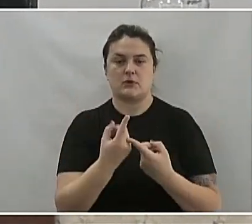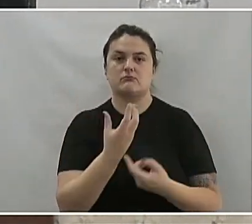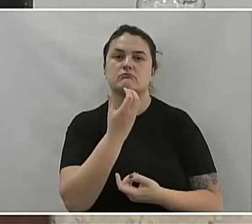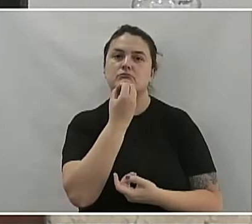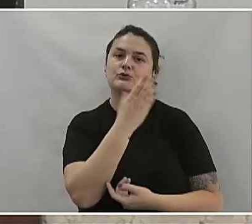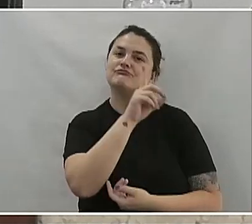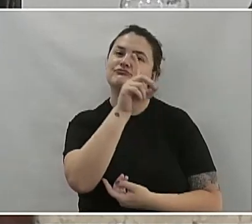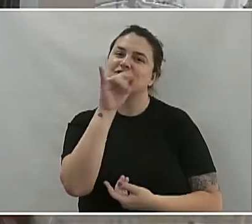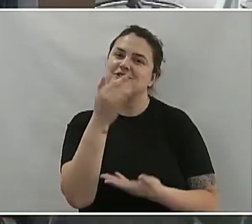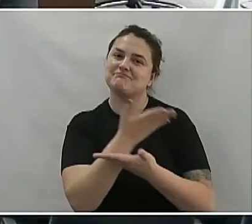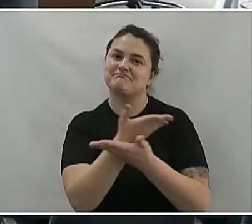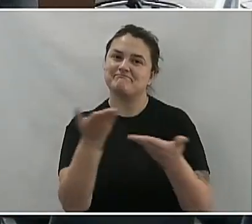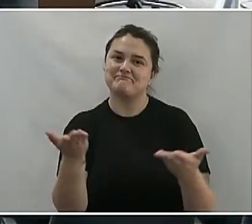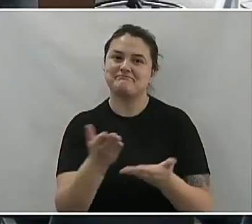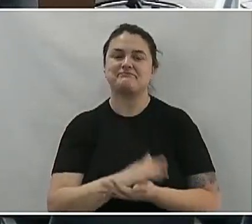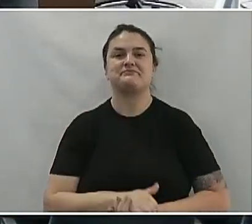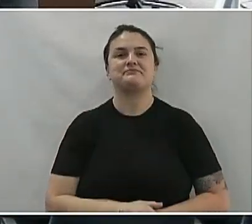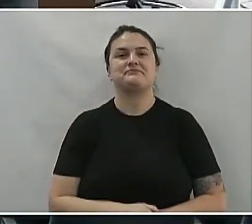desejo um bom dia a todos.